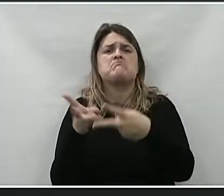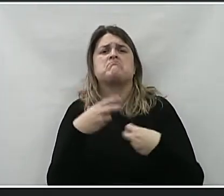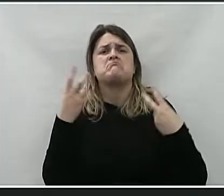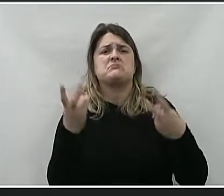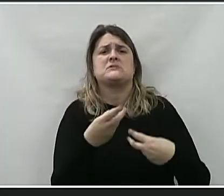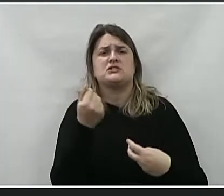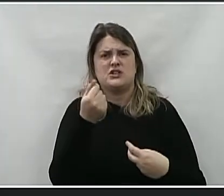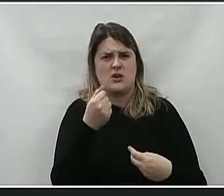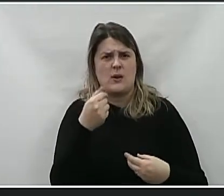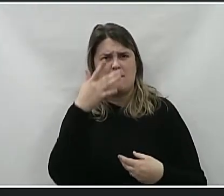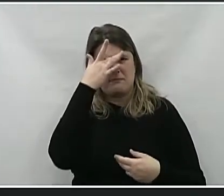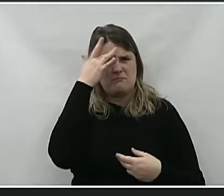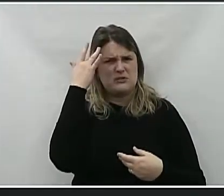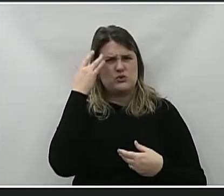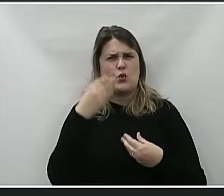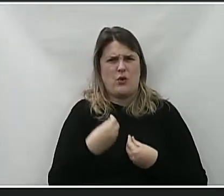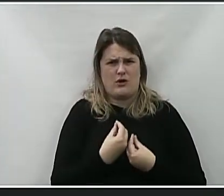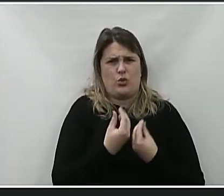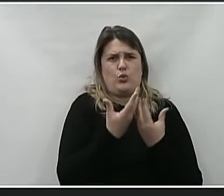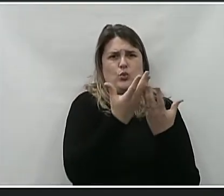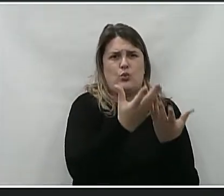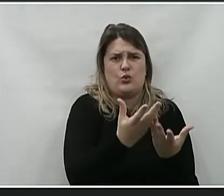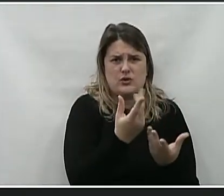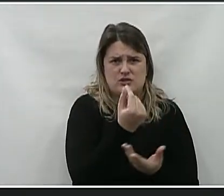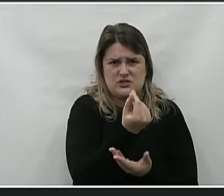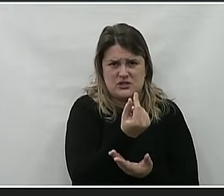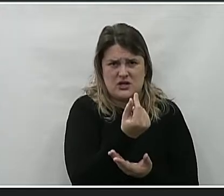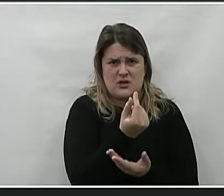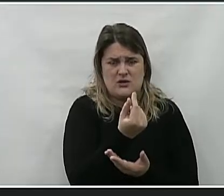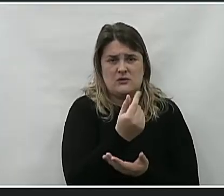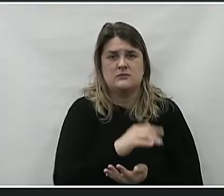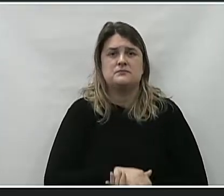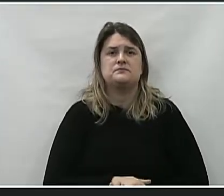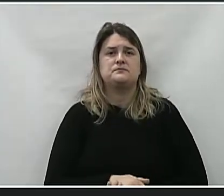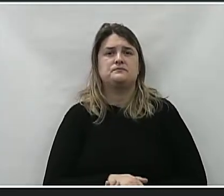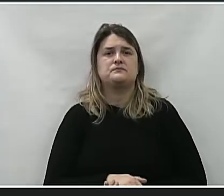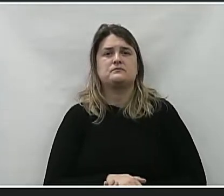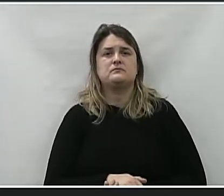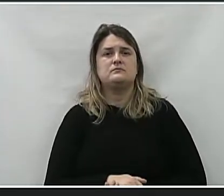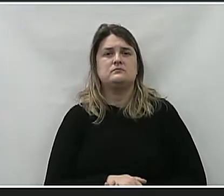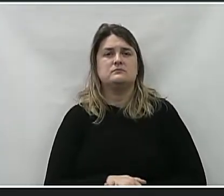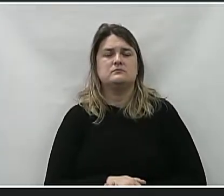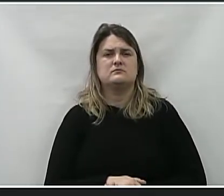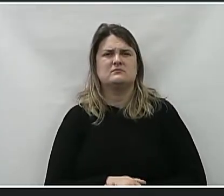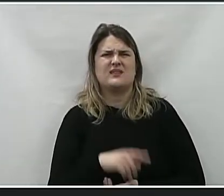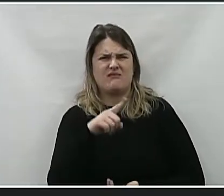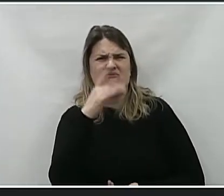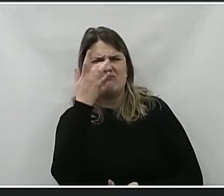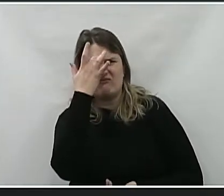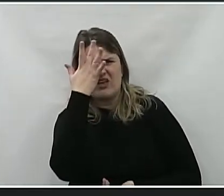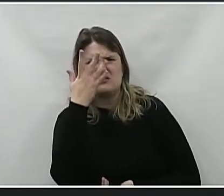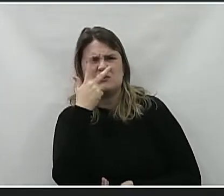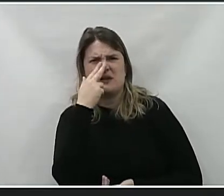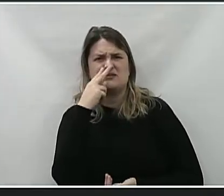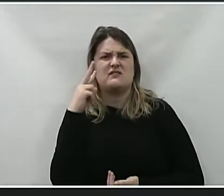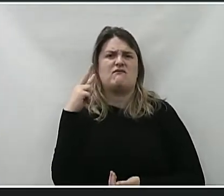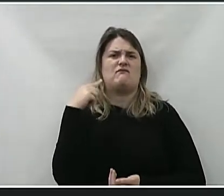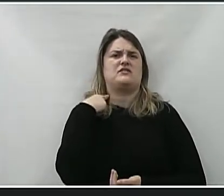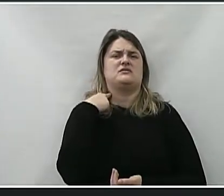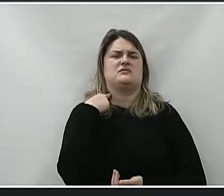Apareceu uma alma carente lá e doou o dinheiro para o Brasil? É fácil de se fazer de vítima.